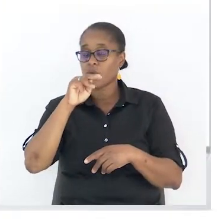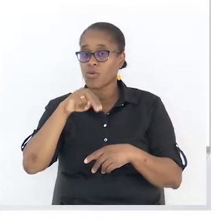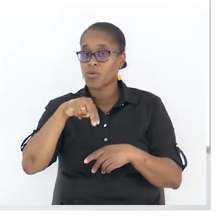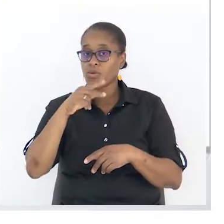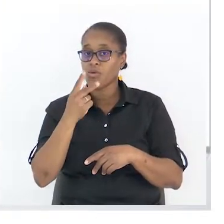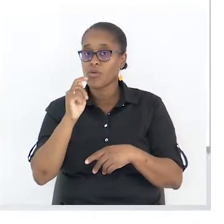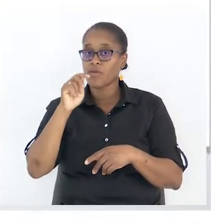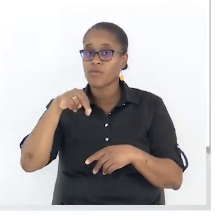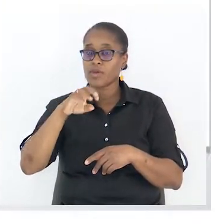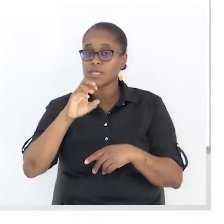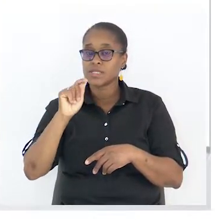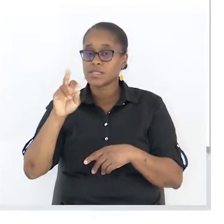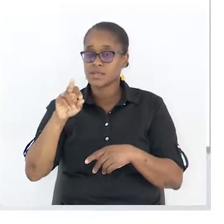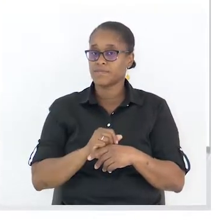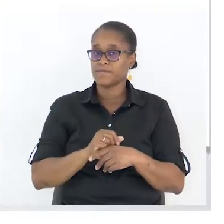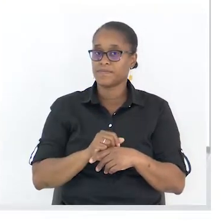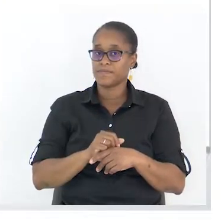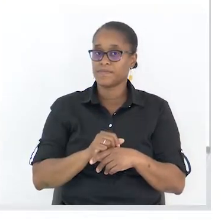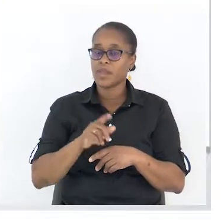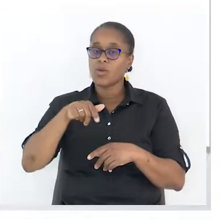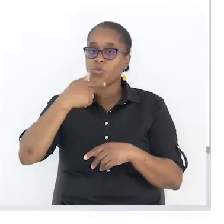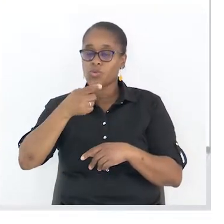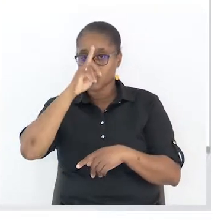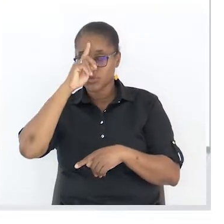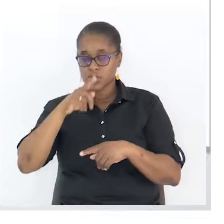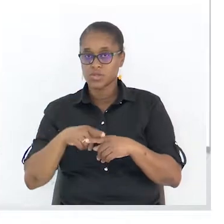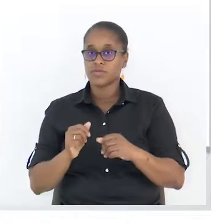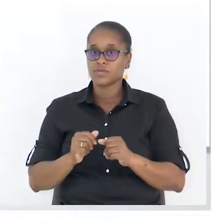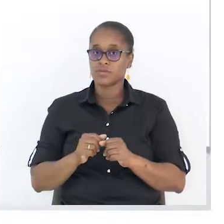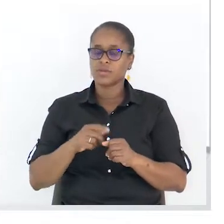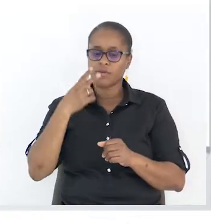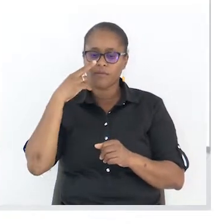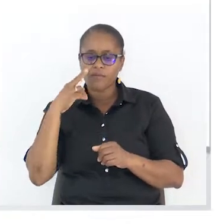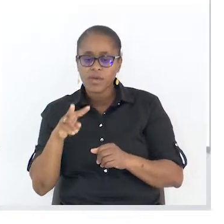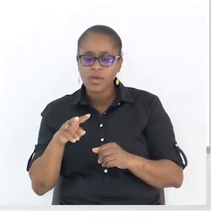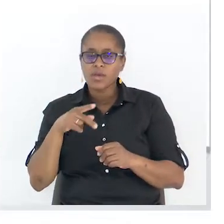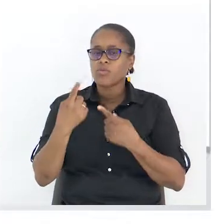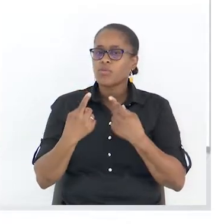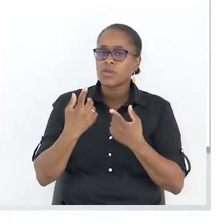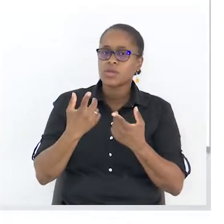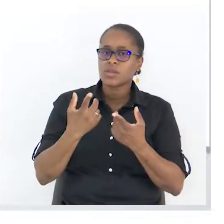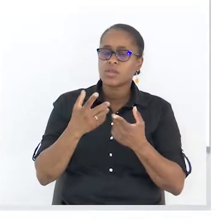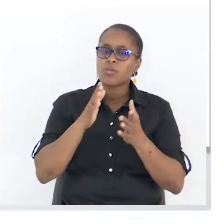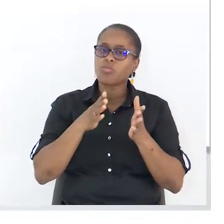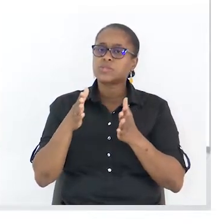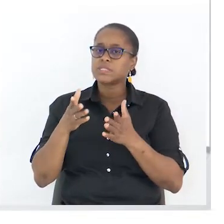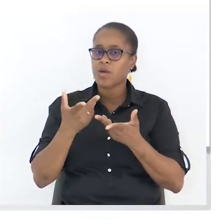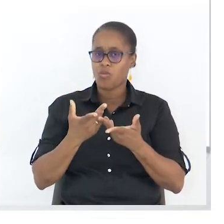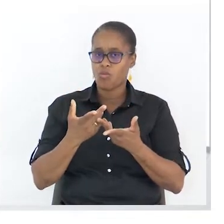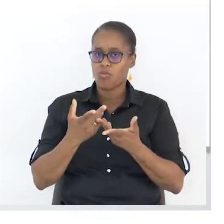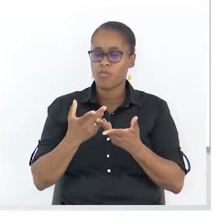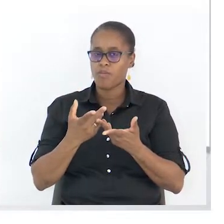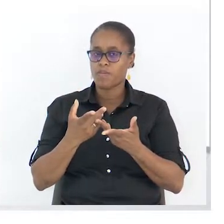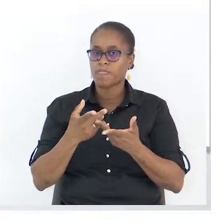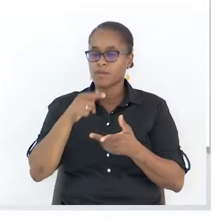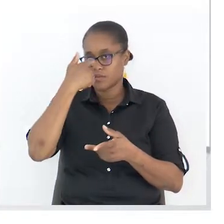Outro objetivo é constatar uma determinada posição. O leitor, ao fazer a